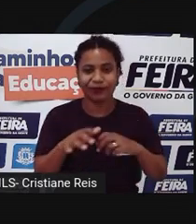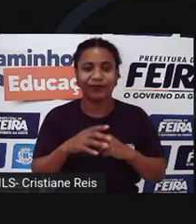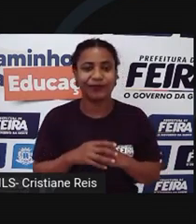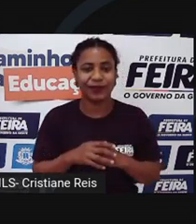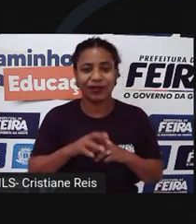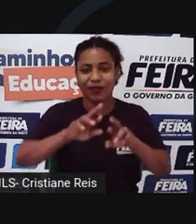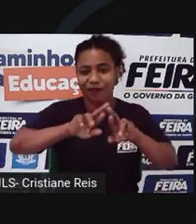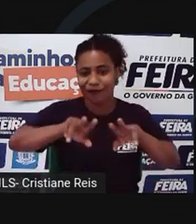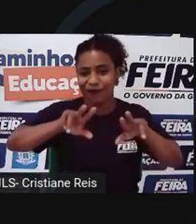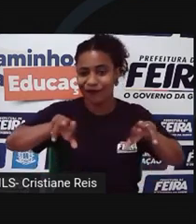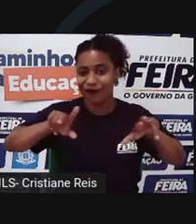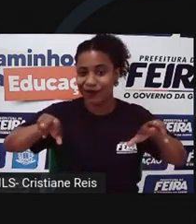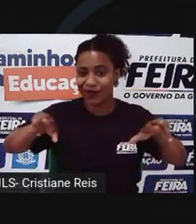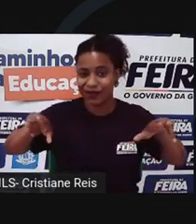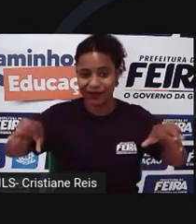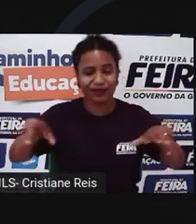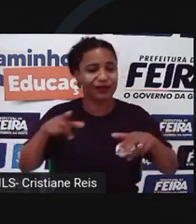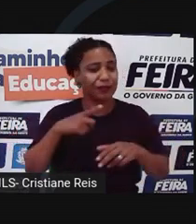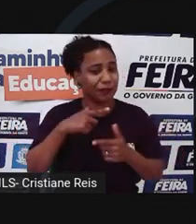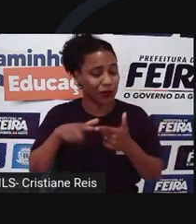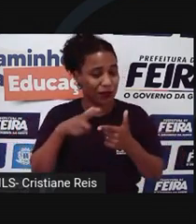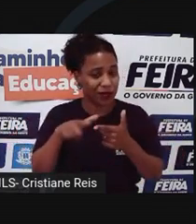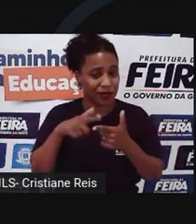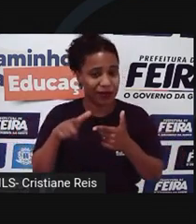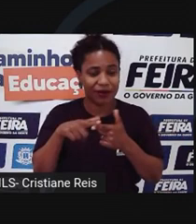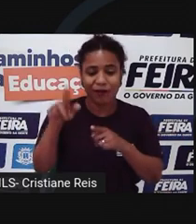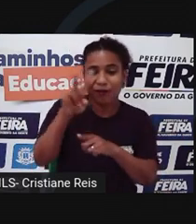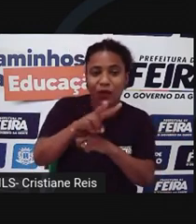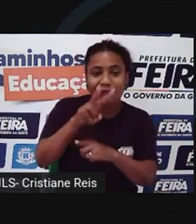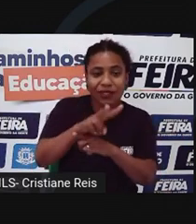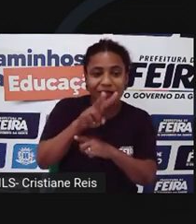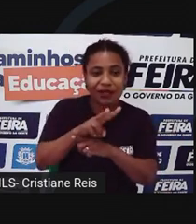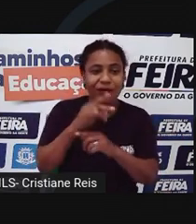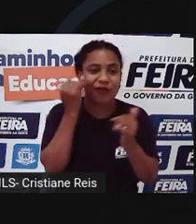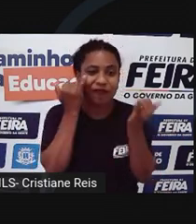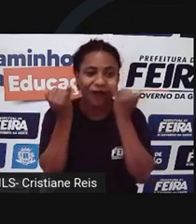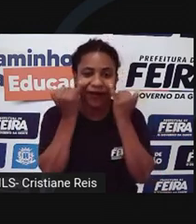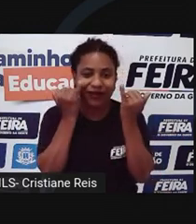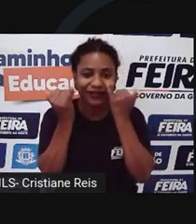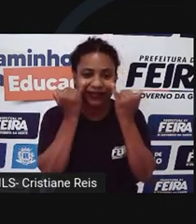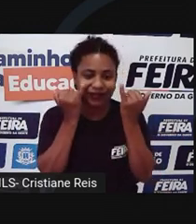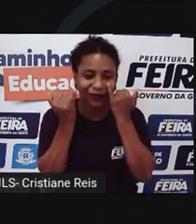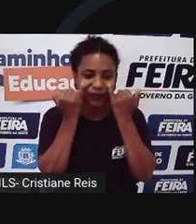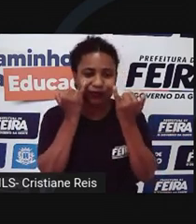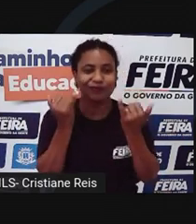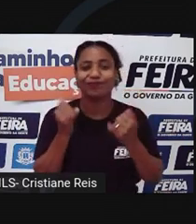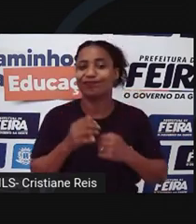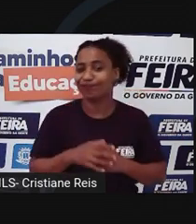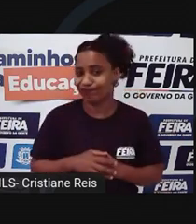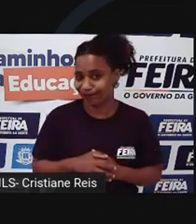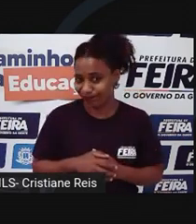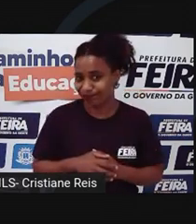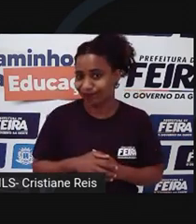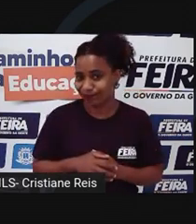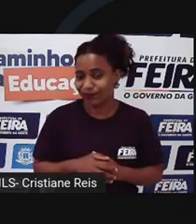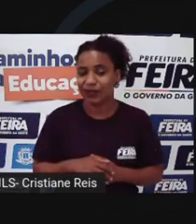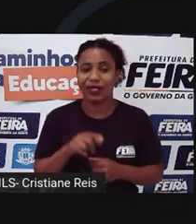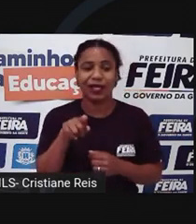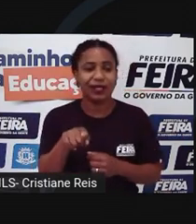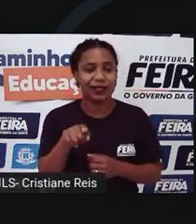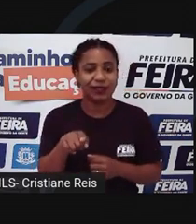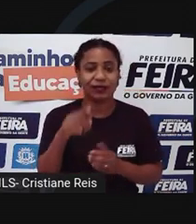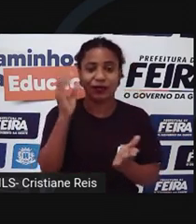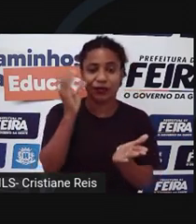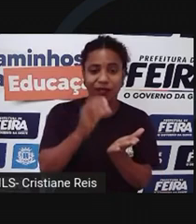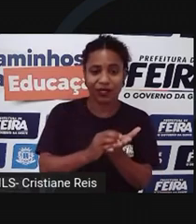norma, além de proteger a inviolabilidade dos dados, protege qualquer outro bem jurídico. Esse crime é praticado